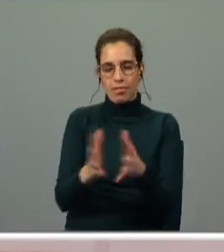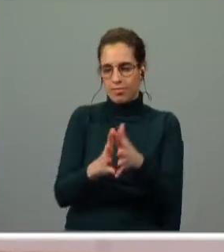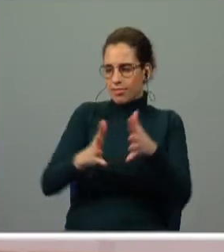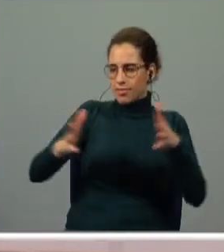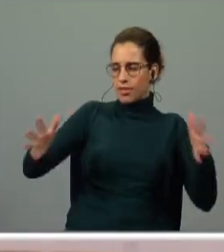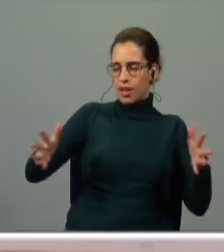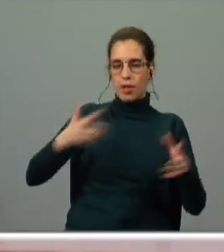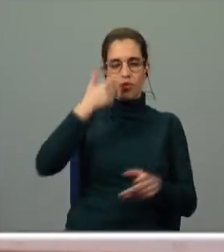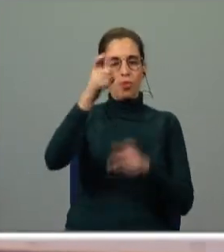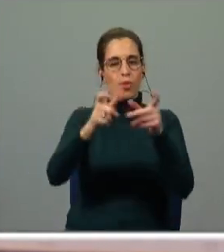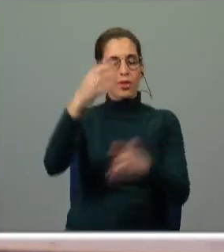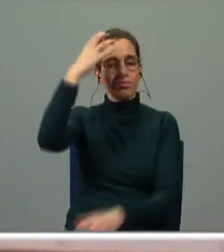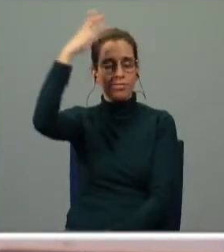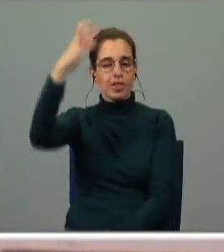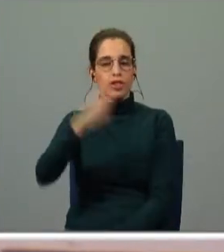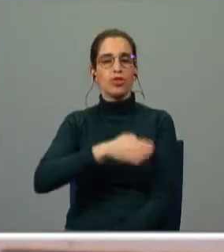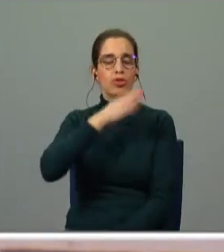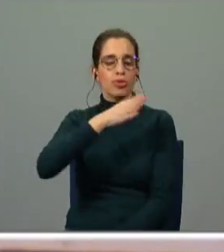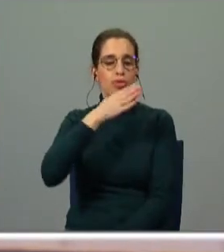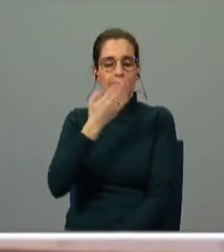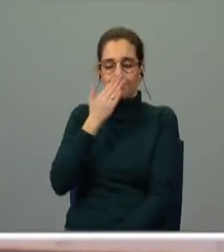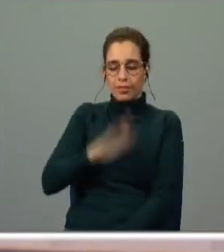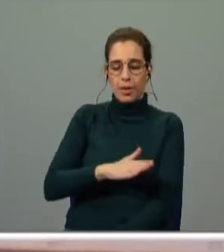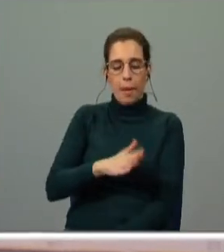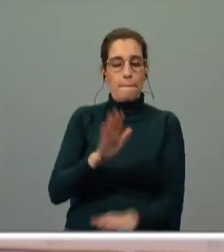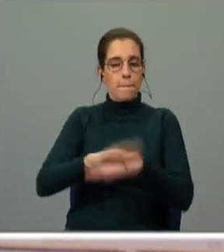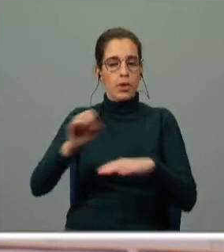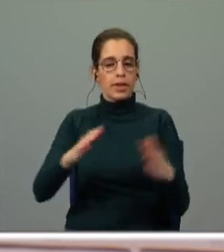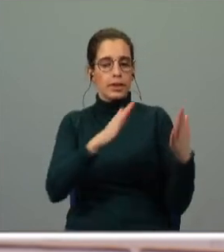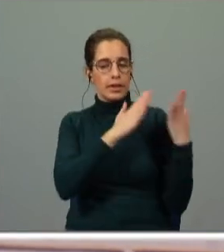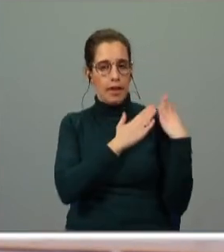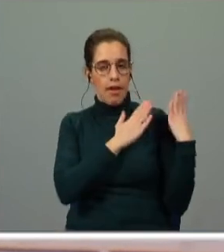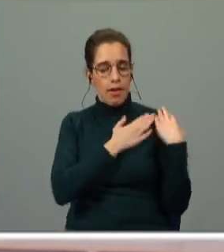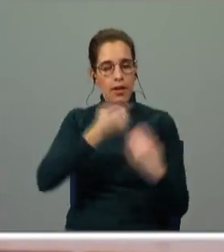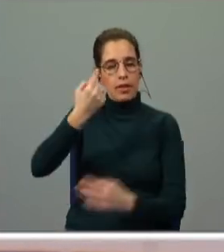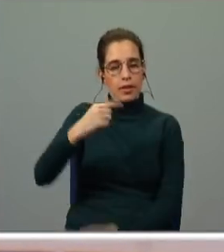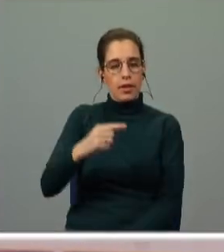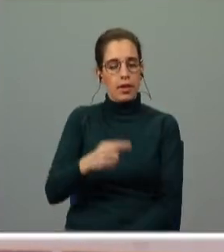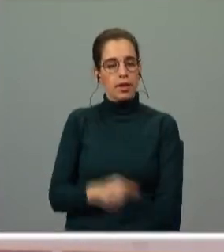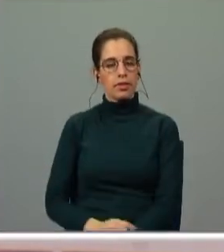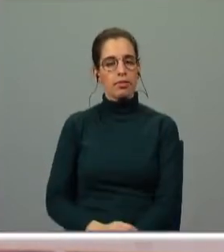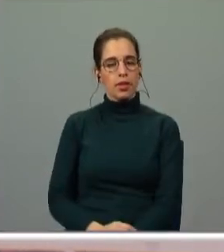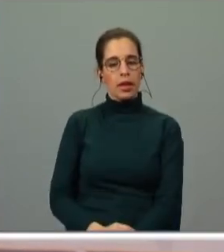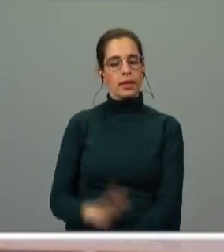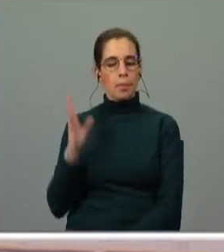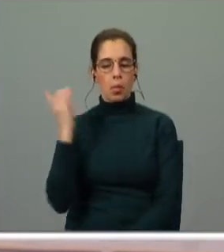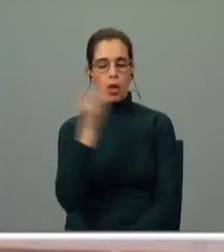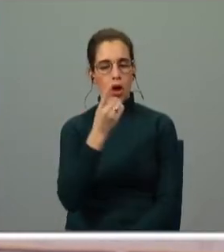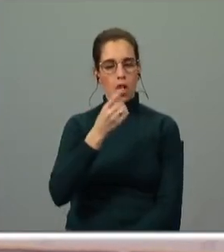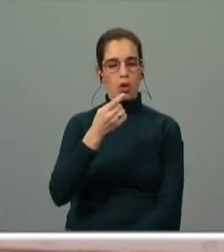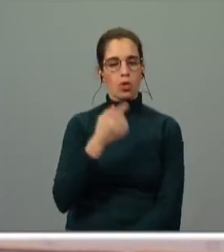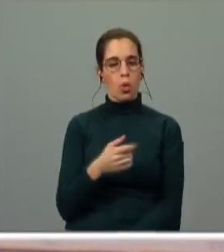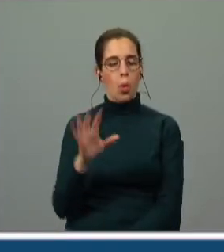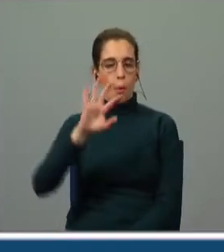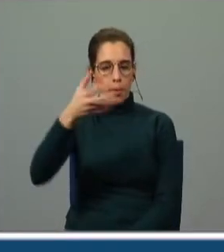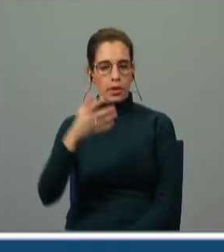humana ao rei e justificar a sua atitude pela responsabilidade que tem de dirigir o país e de satisfazer a vontade do